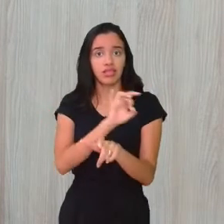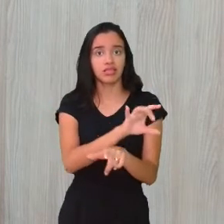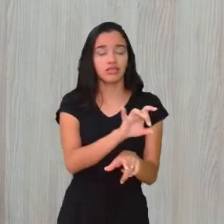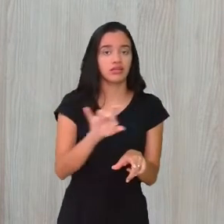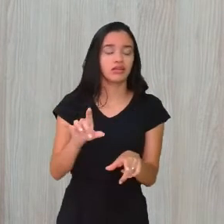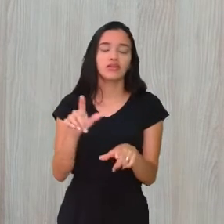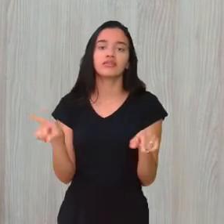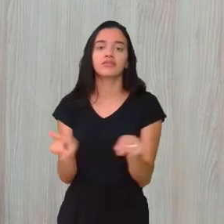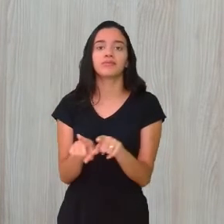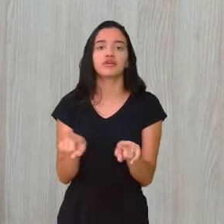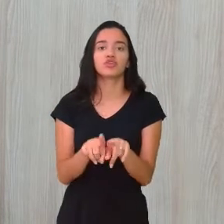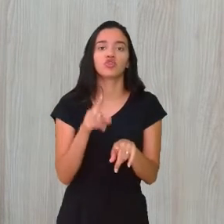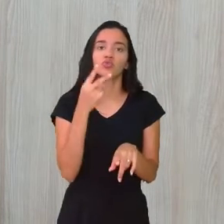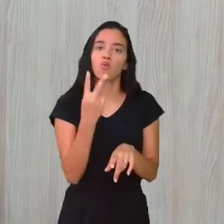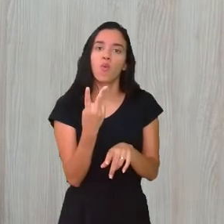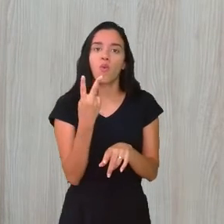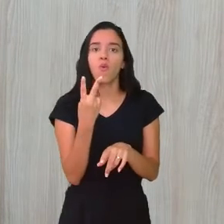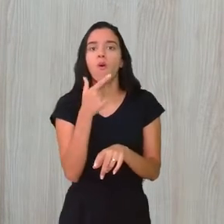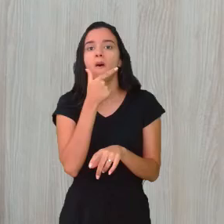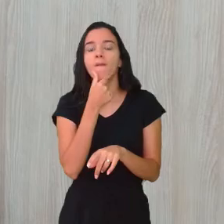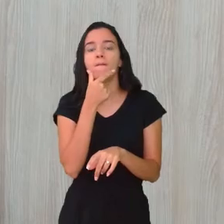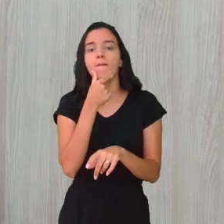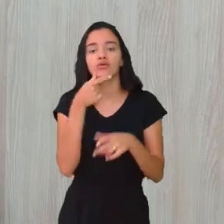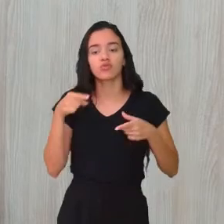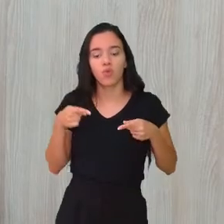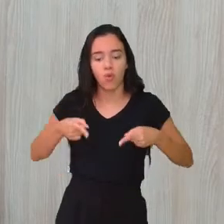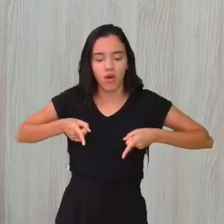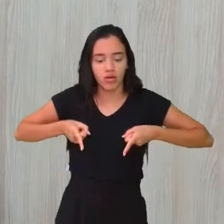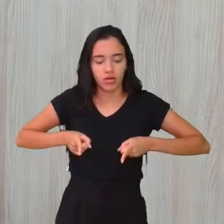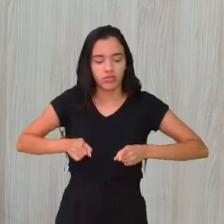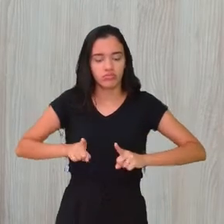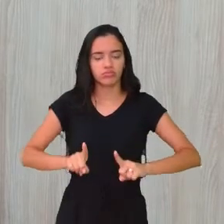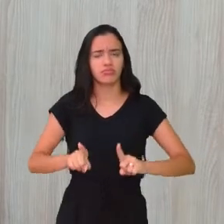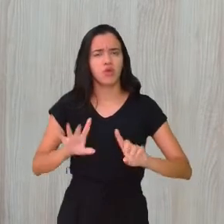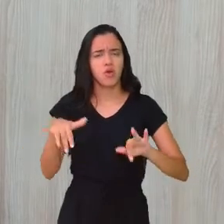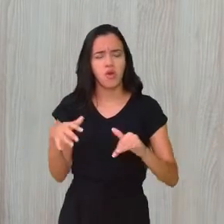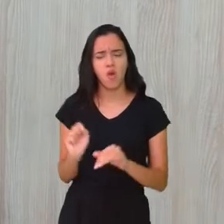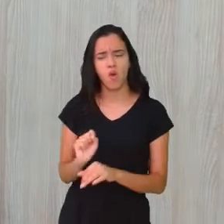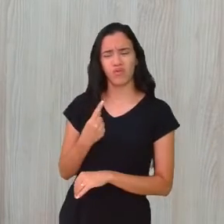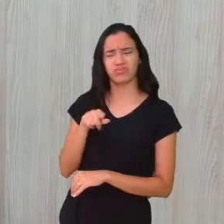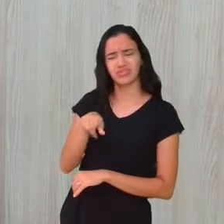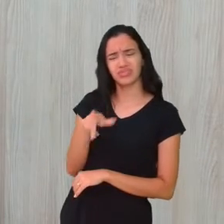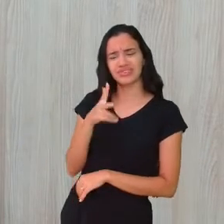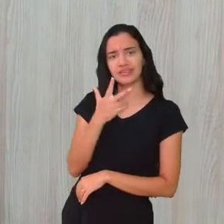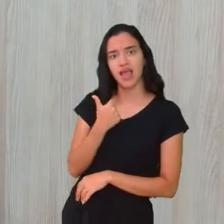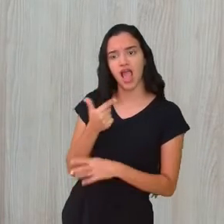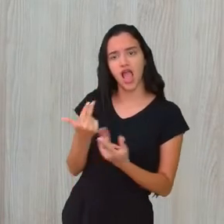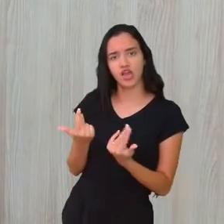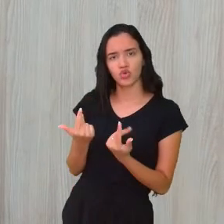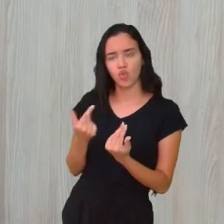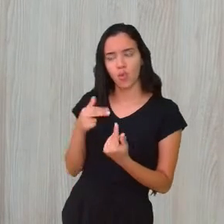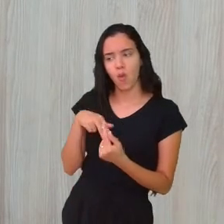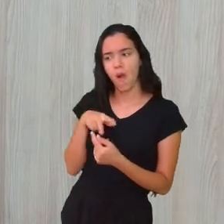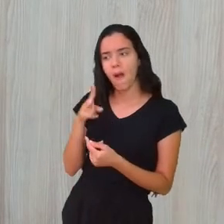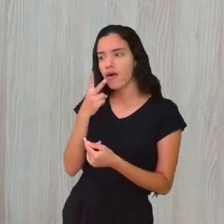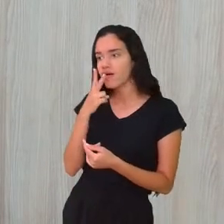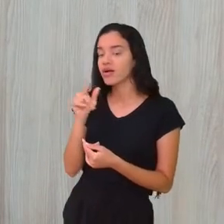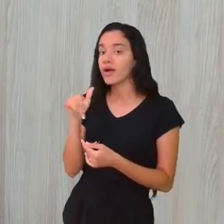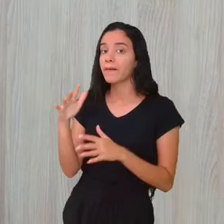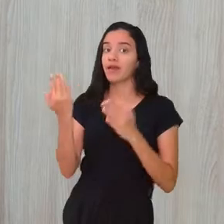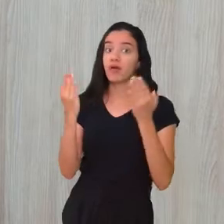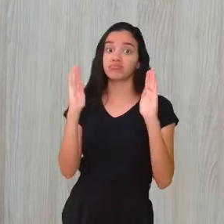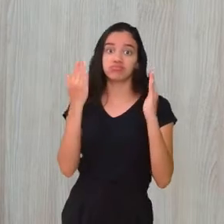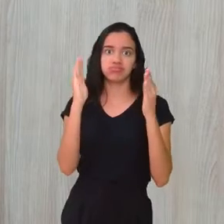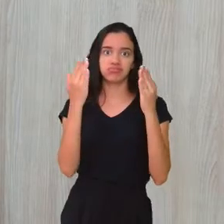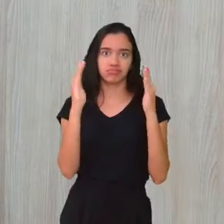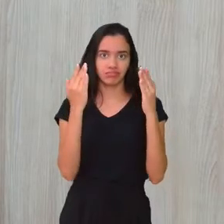Inclusive, quando a gente vê duas pessoas que são gêmeos, né? Ou gêmeas, ainda assim. Oxi, vocês são iguais, né? Você olha, parece até um reflexo.